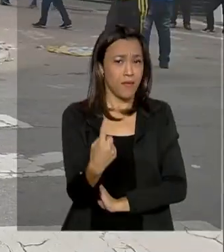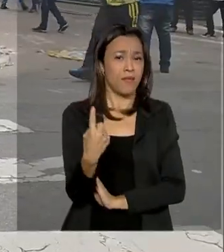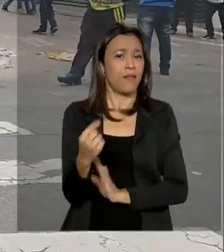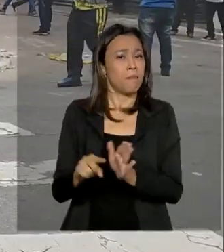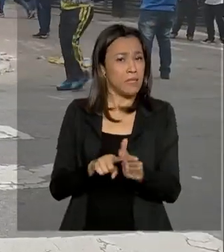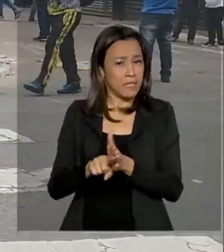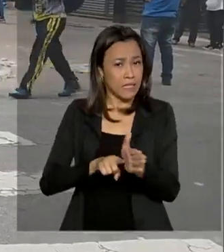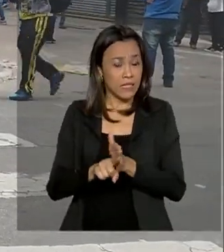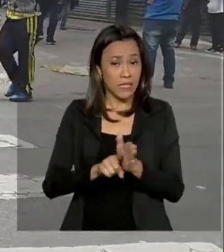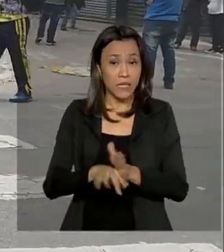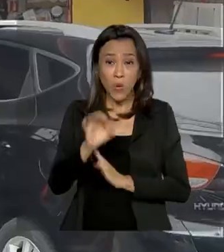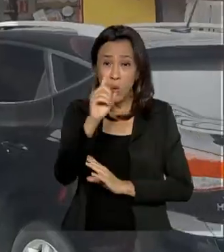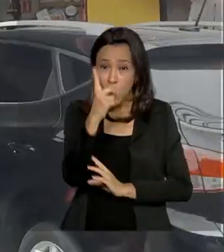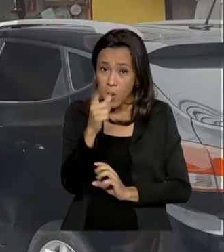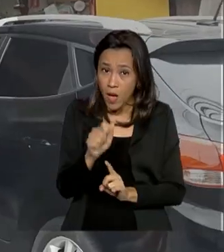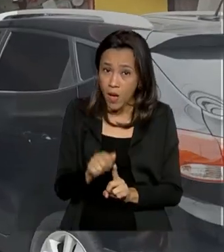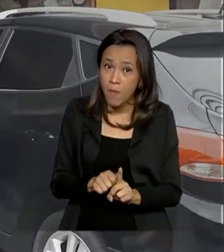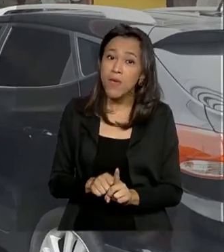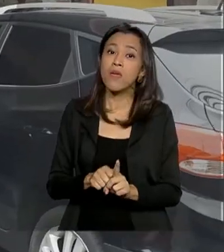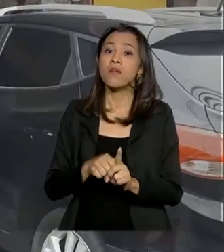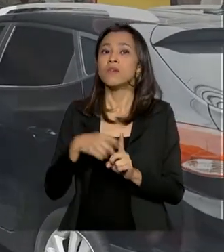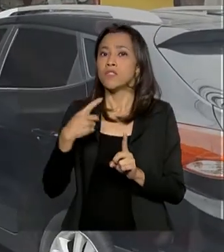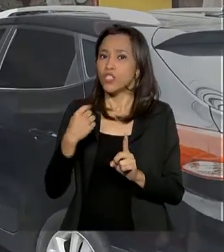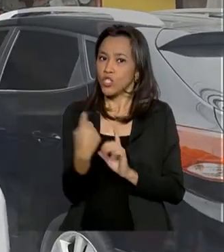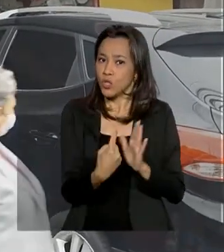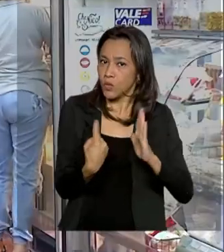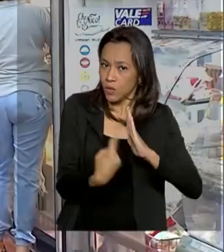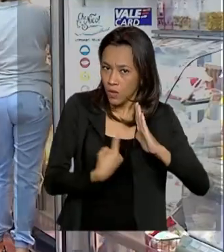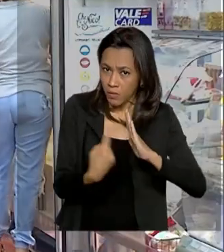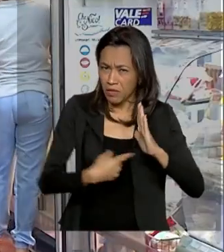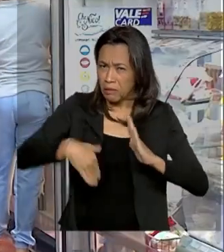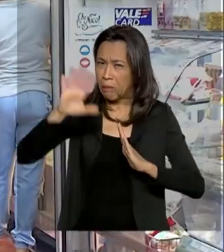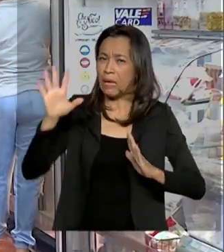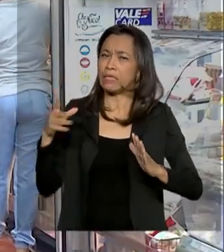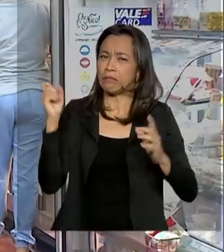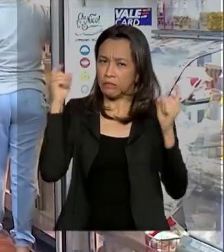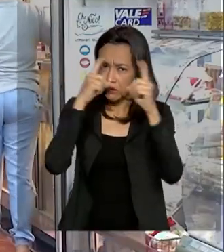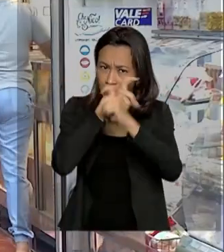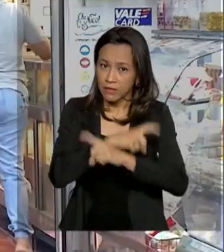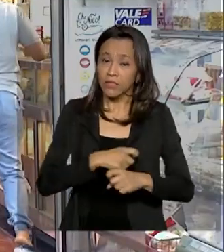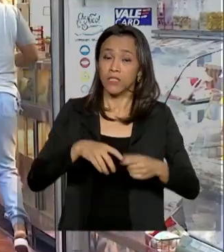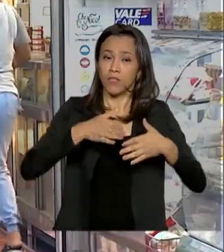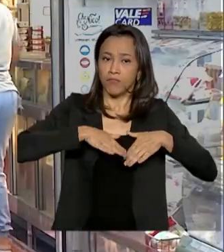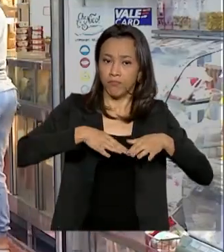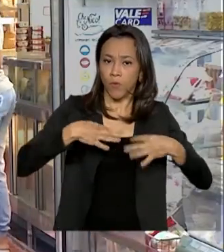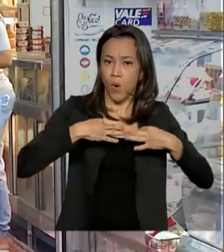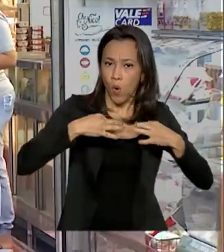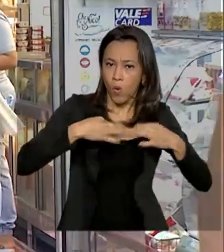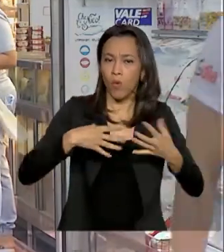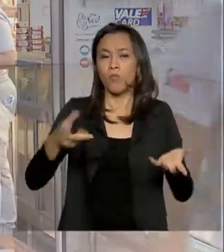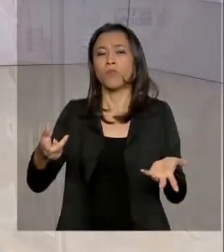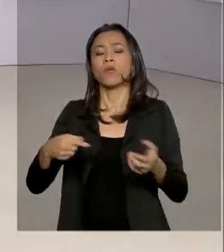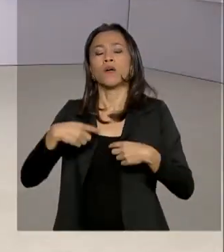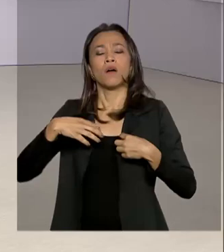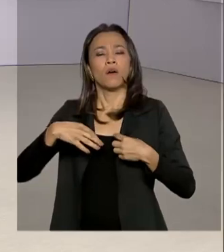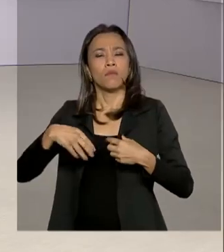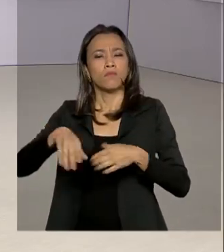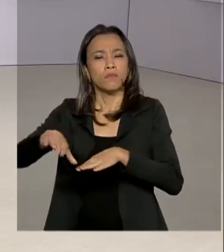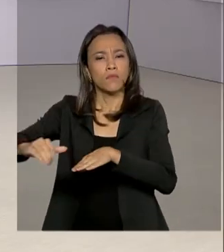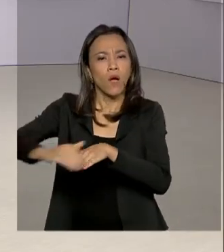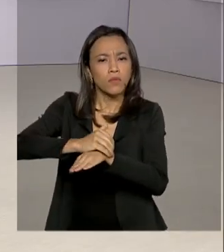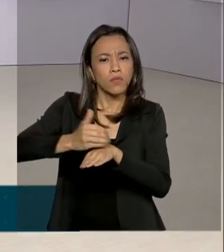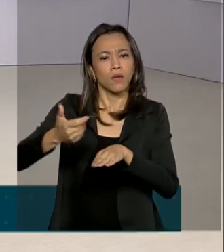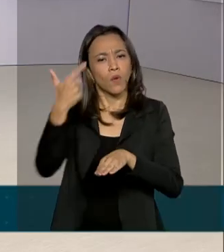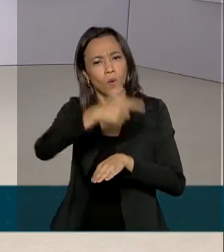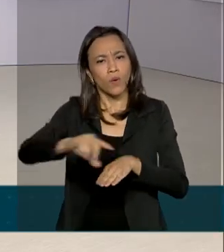inteiro de isolamento social. Os setores que mais sofreram são da área de tecidos, vestuário e calçados. Outras notícias